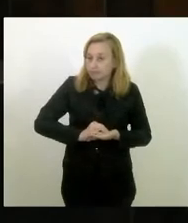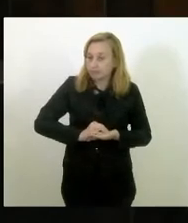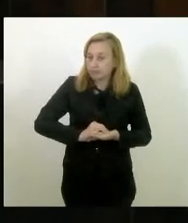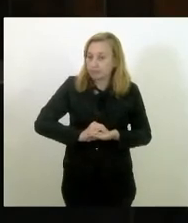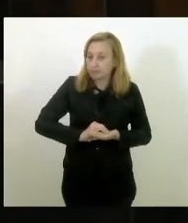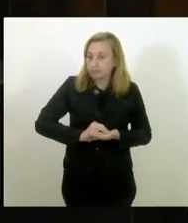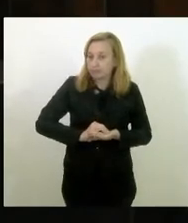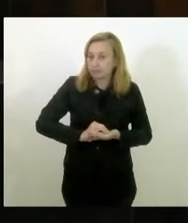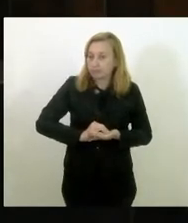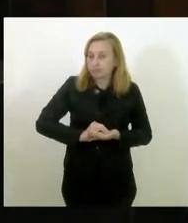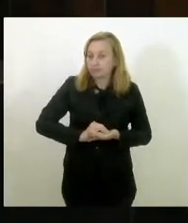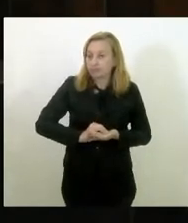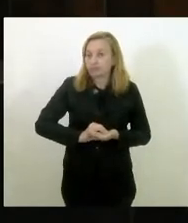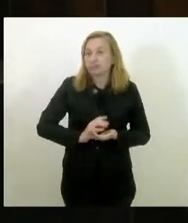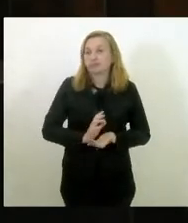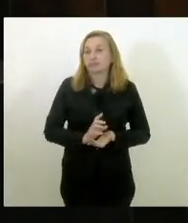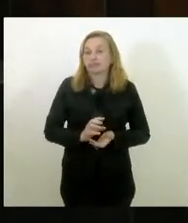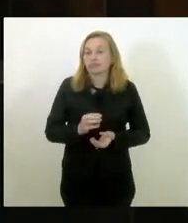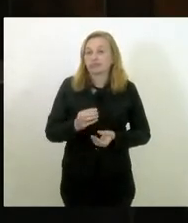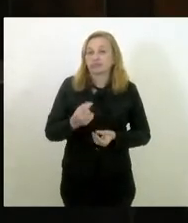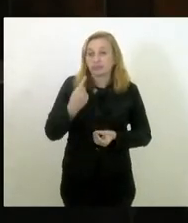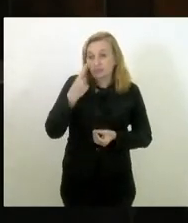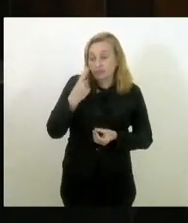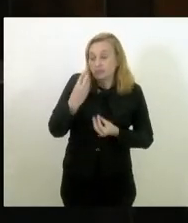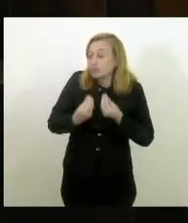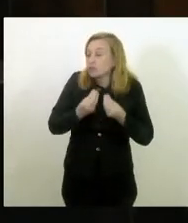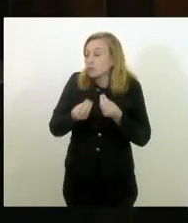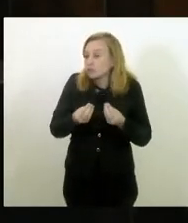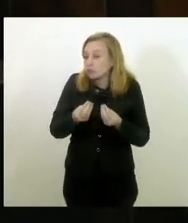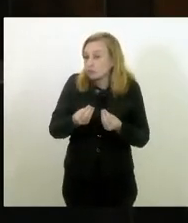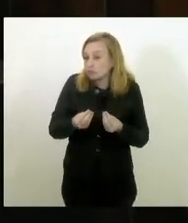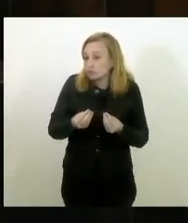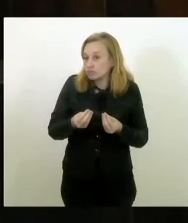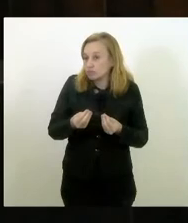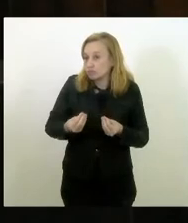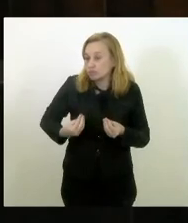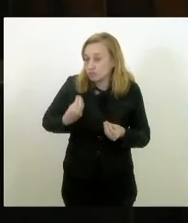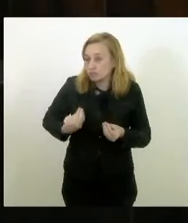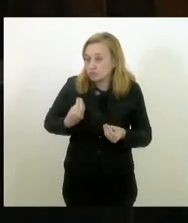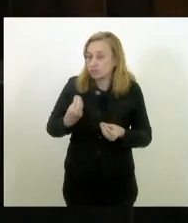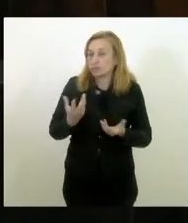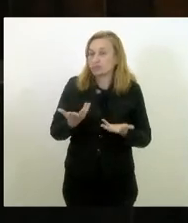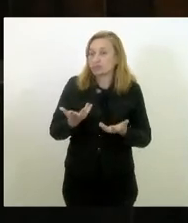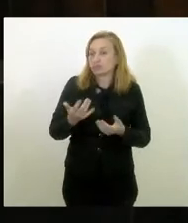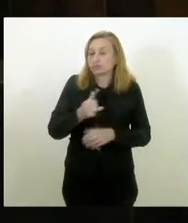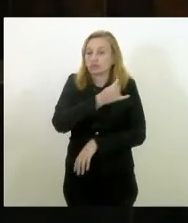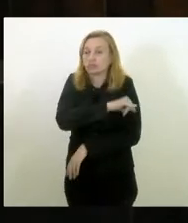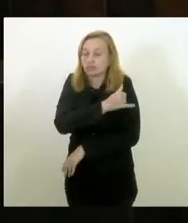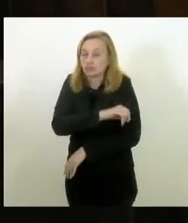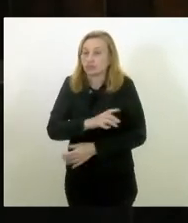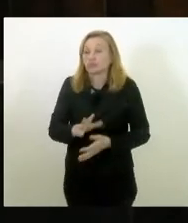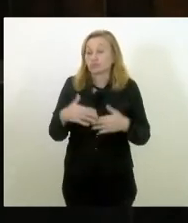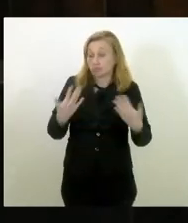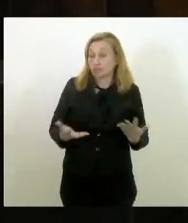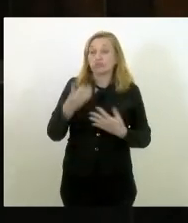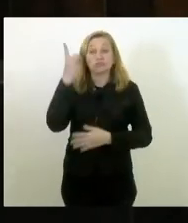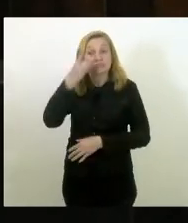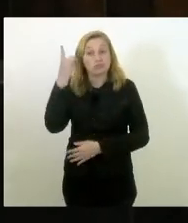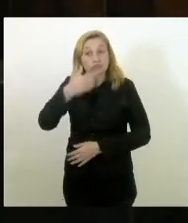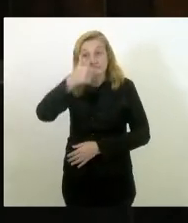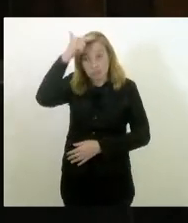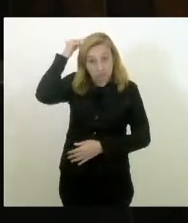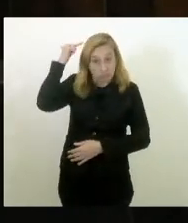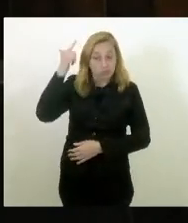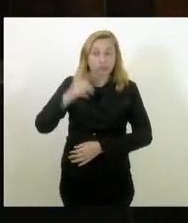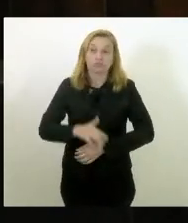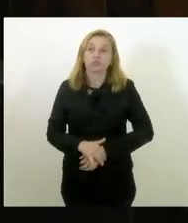acabado de como está a nossa situação. E, é claro, quando o deputado Luiz Paulo trouxe aqui que uma